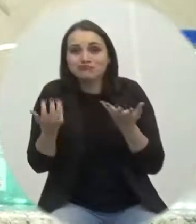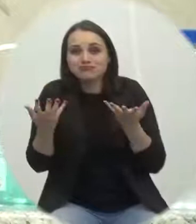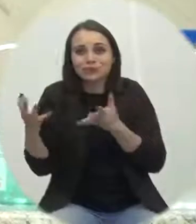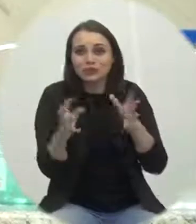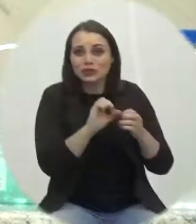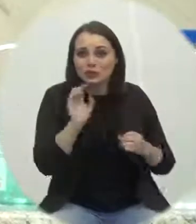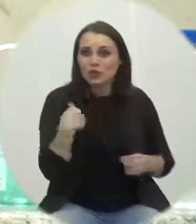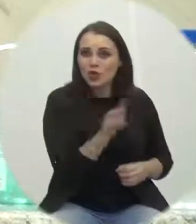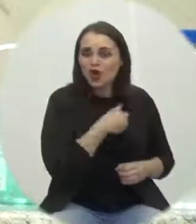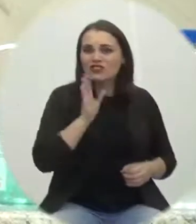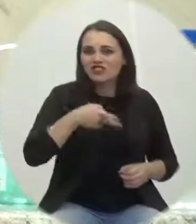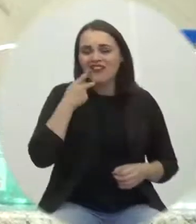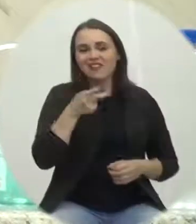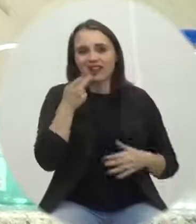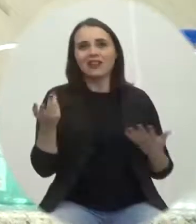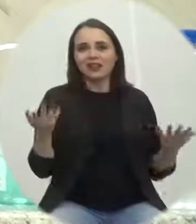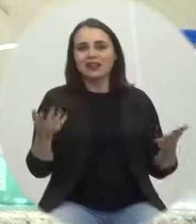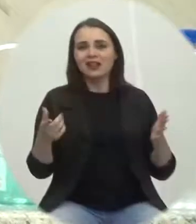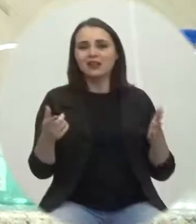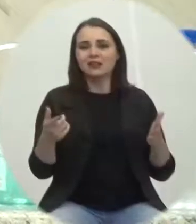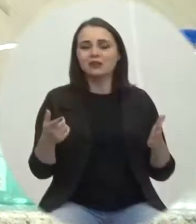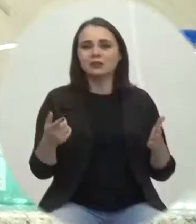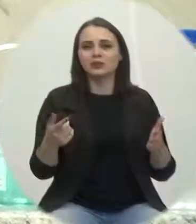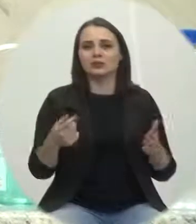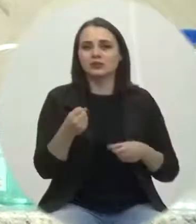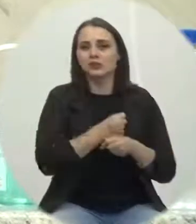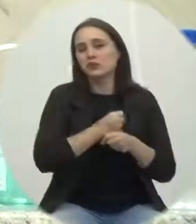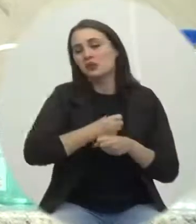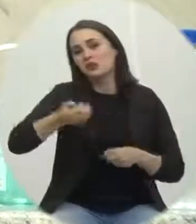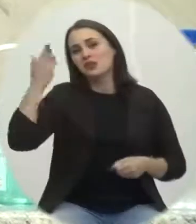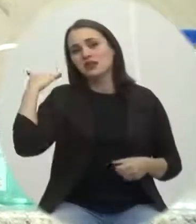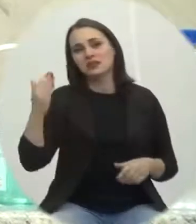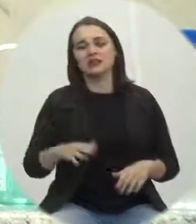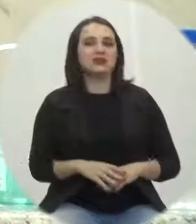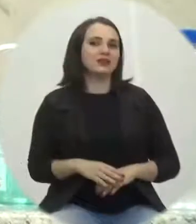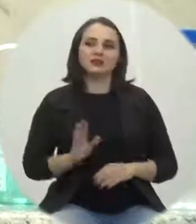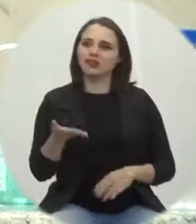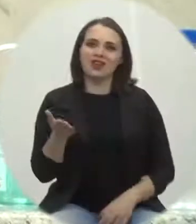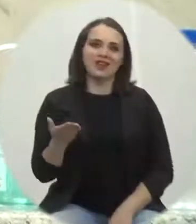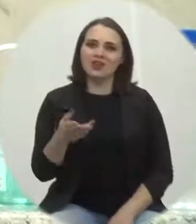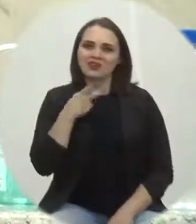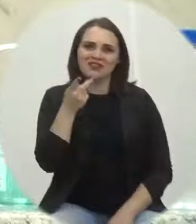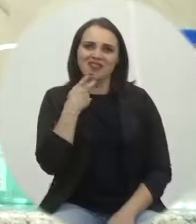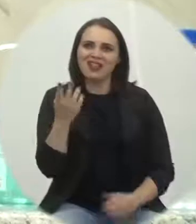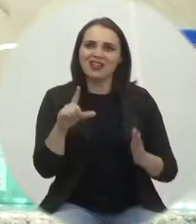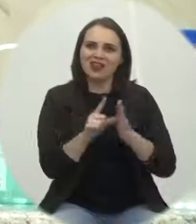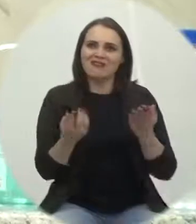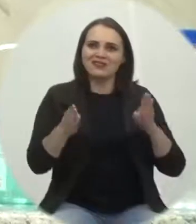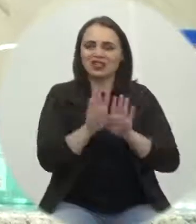nós já falamos, vereador Camilson, na legislatura passada, quando deu aquele lockdown, o vereador Paulo.